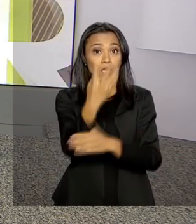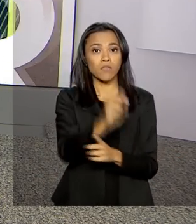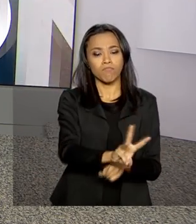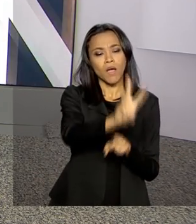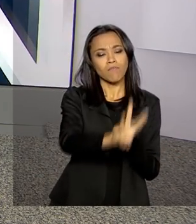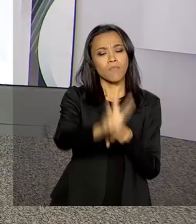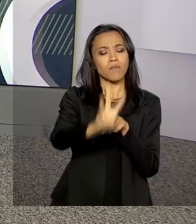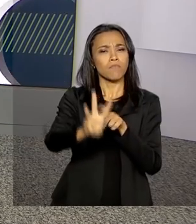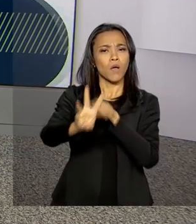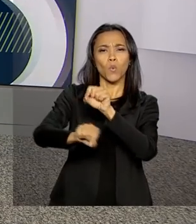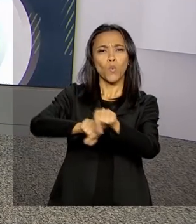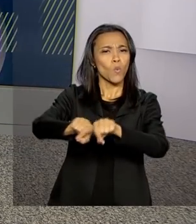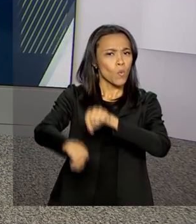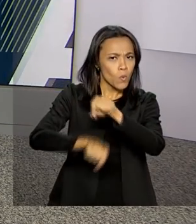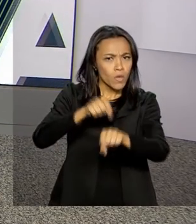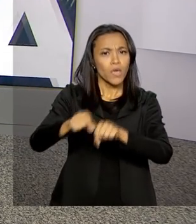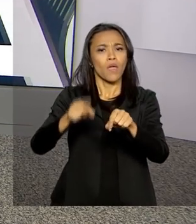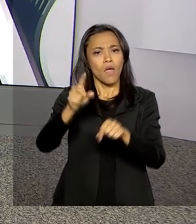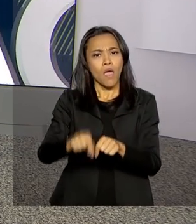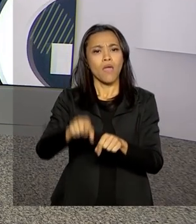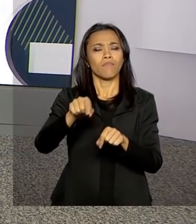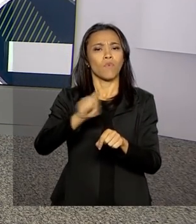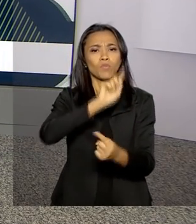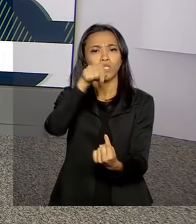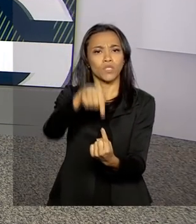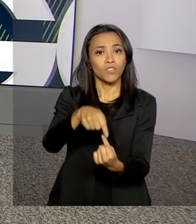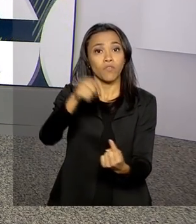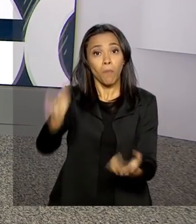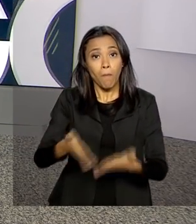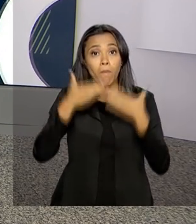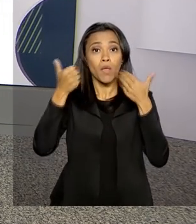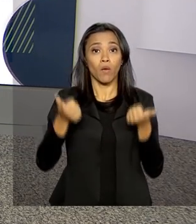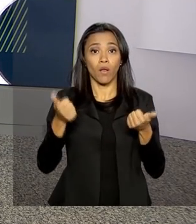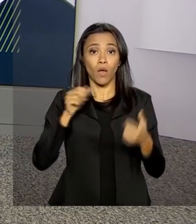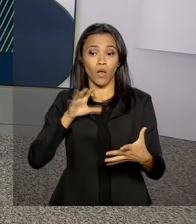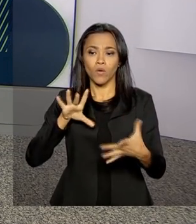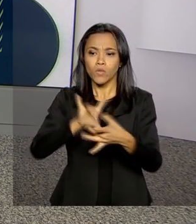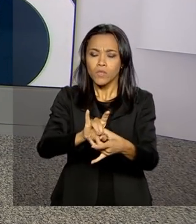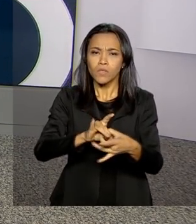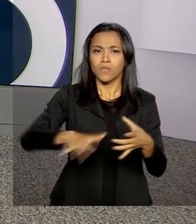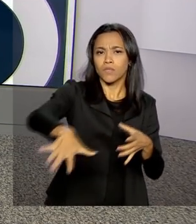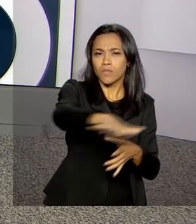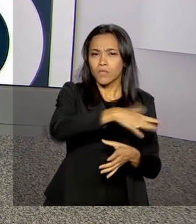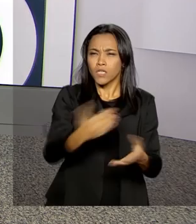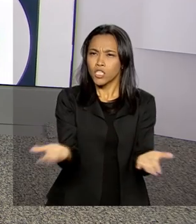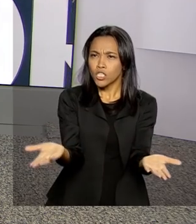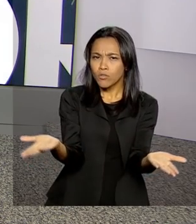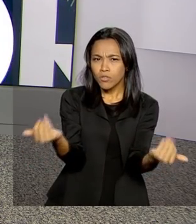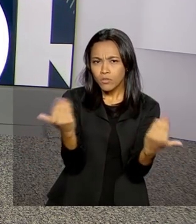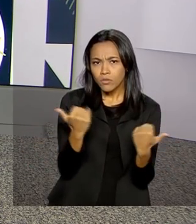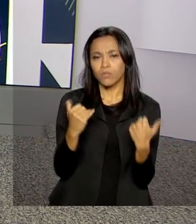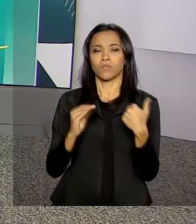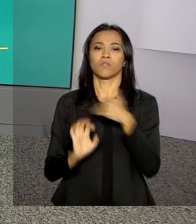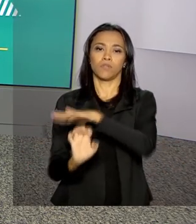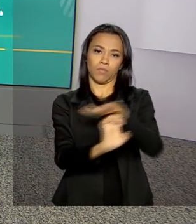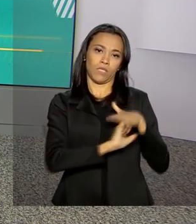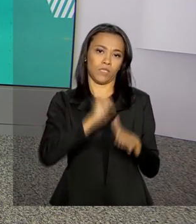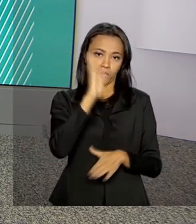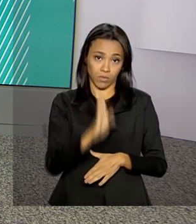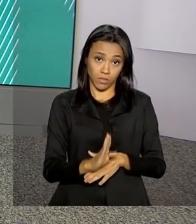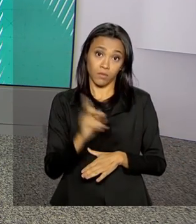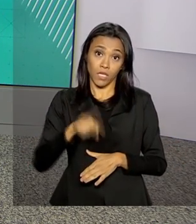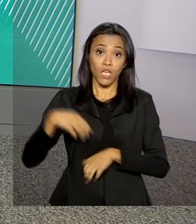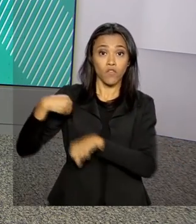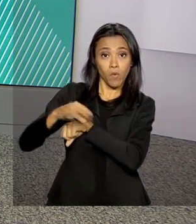do Ombudsman de investimentos diretos. A ideia é melhorar o ambiente e atrair novos negócios para o país. Dados do